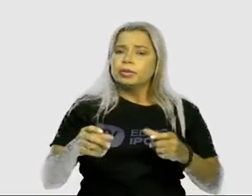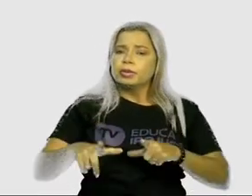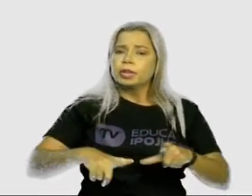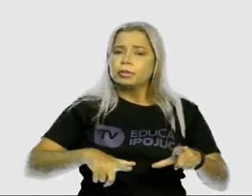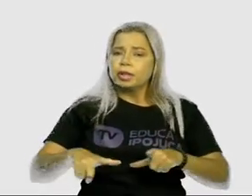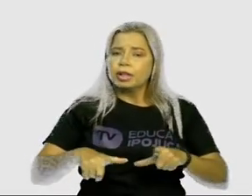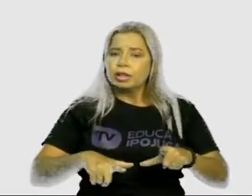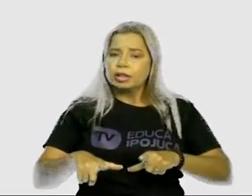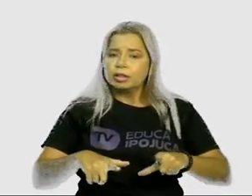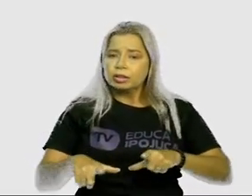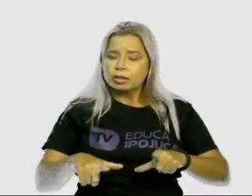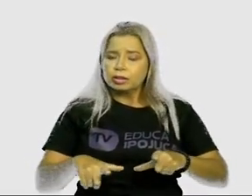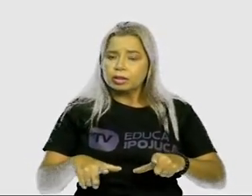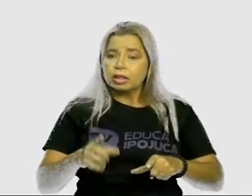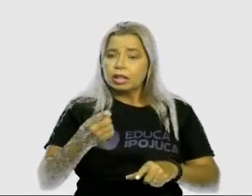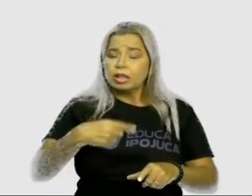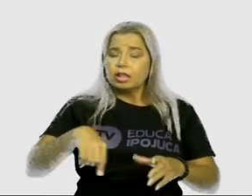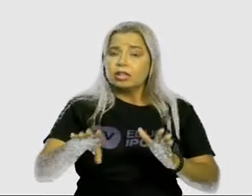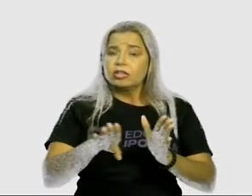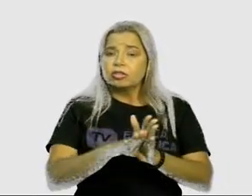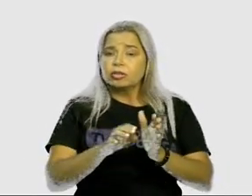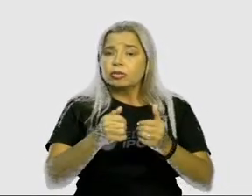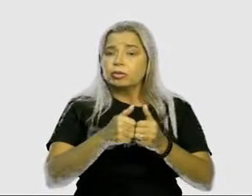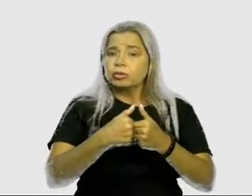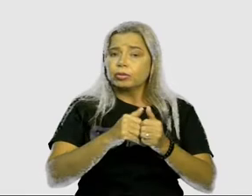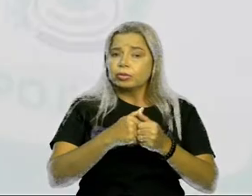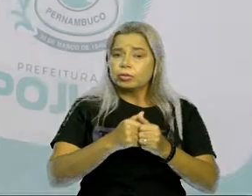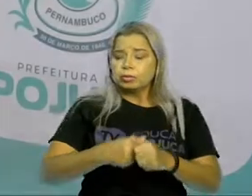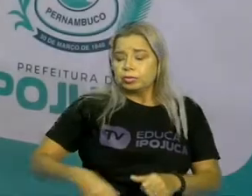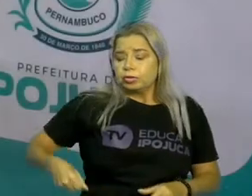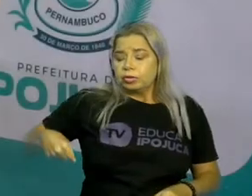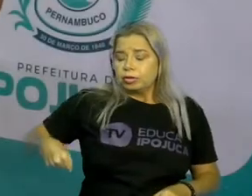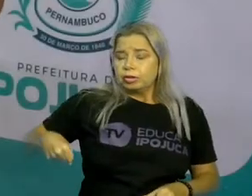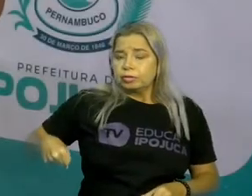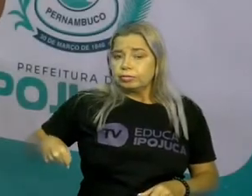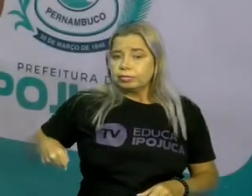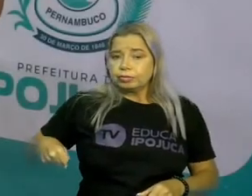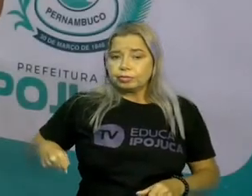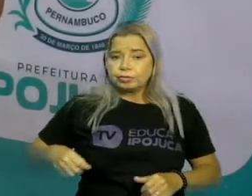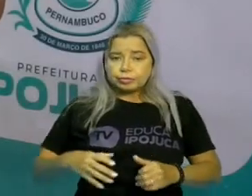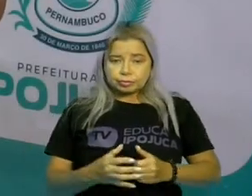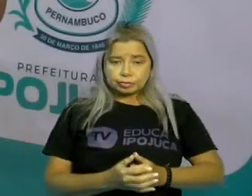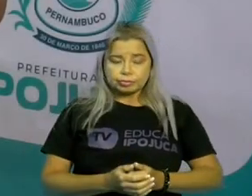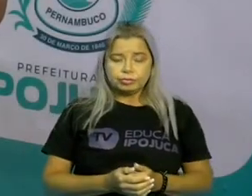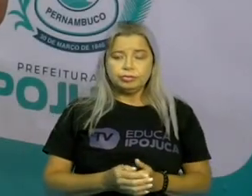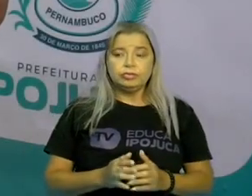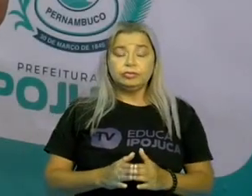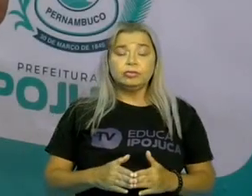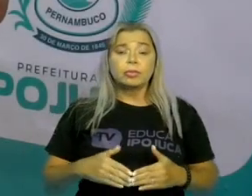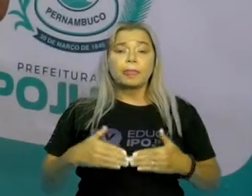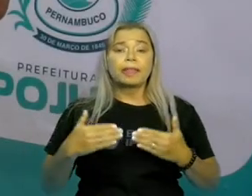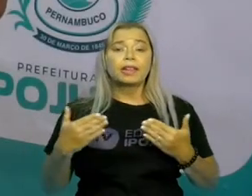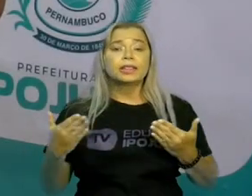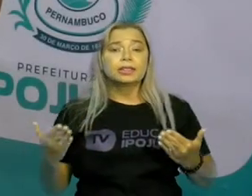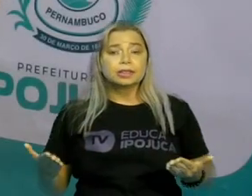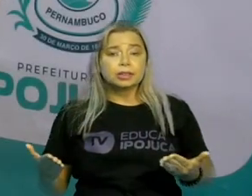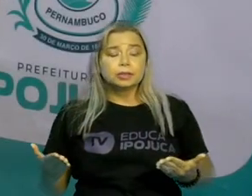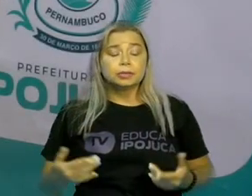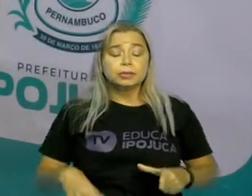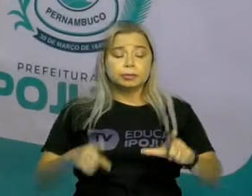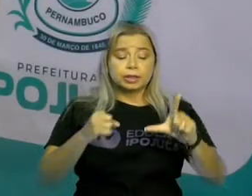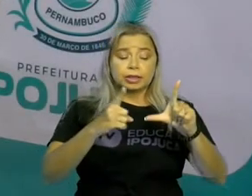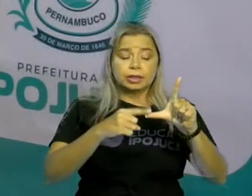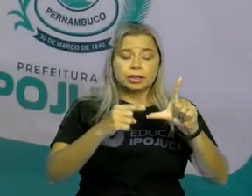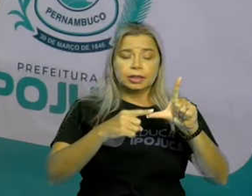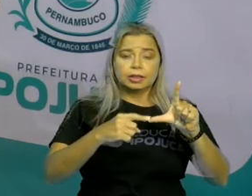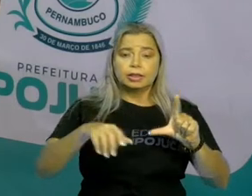Veja lá. Lá no início da frase, Amélia, a letra A de Amélia está com